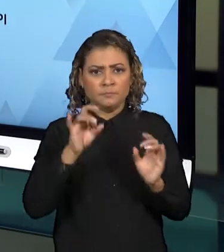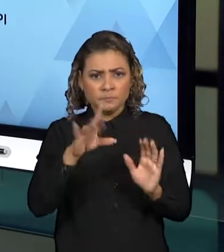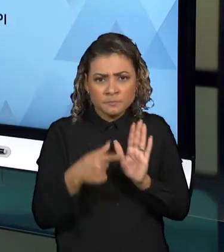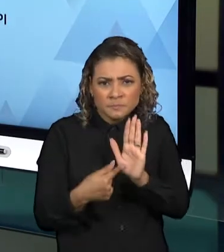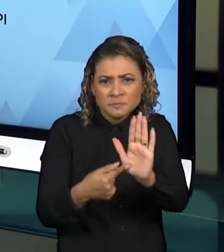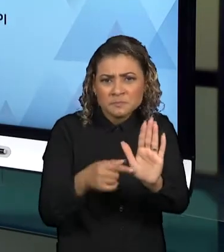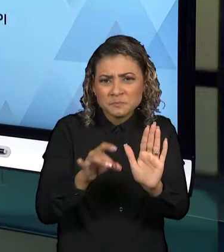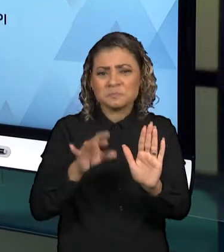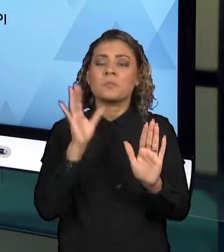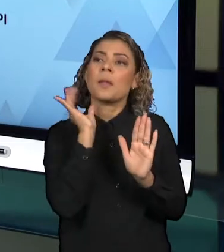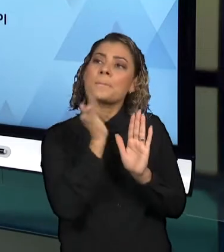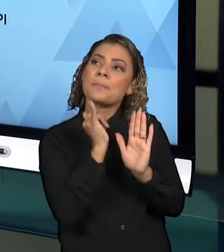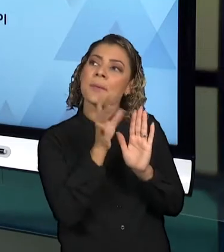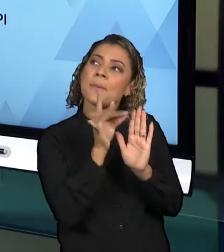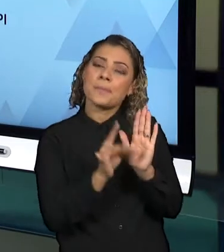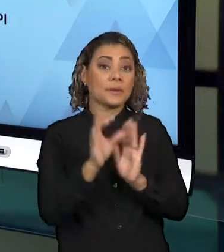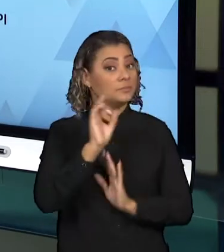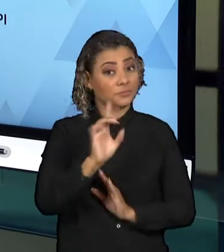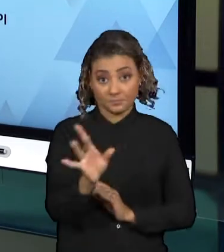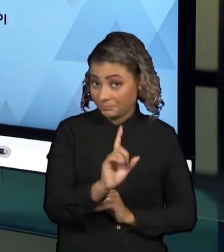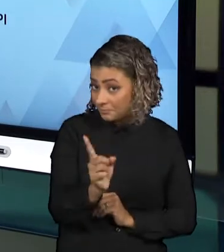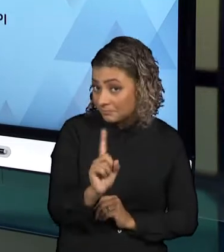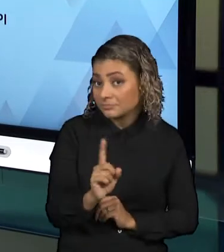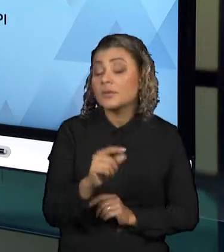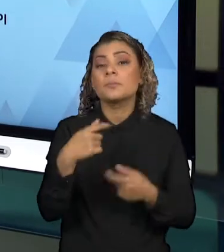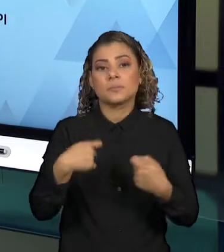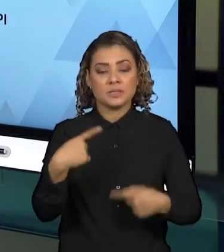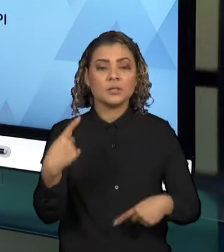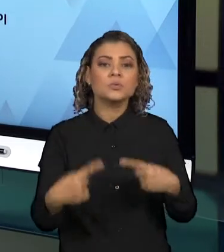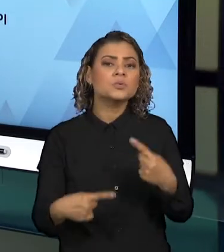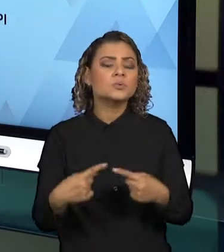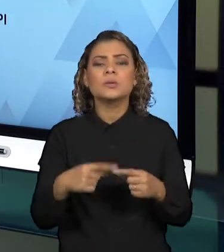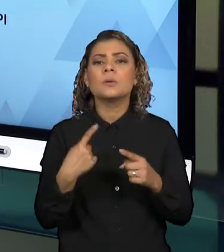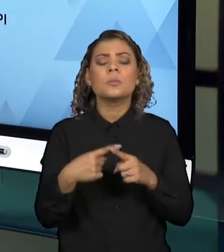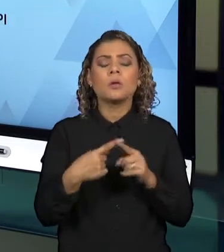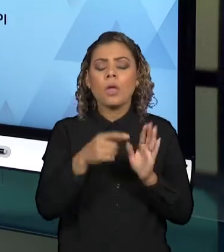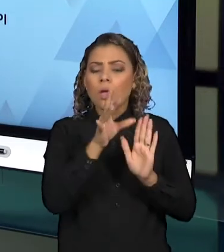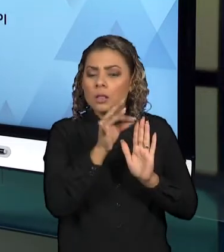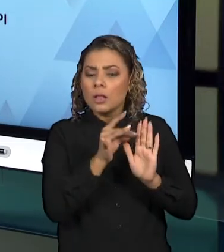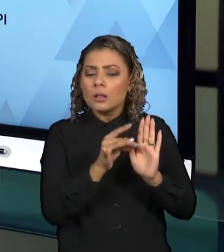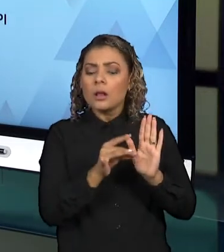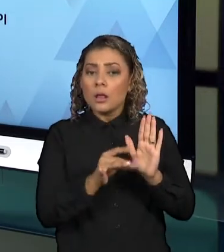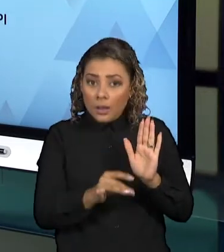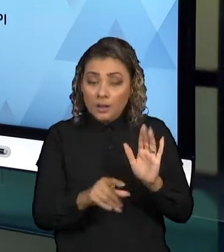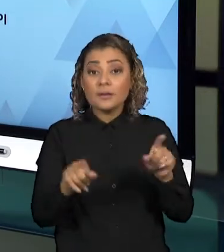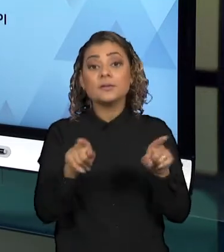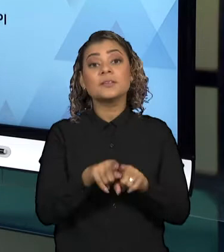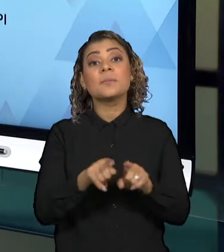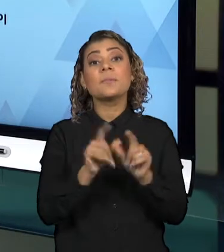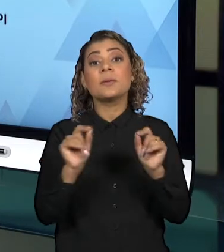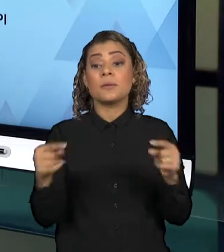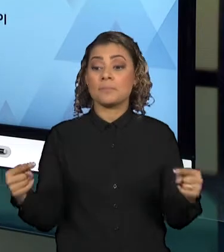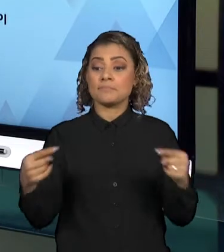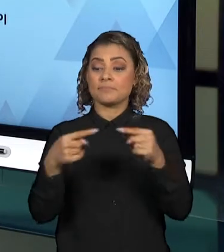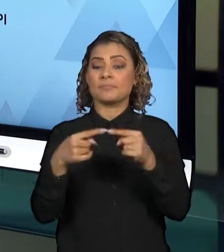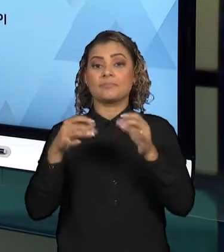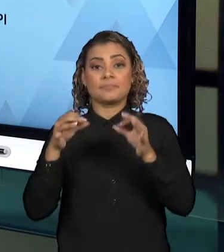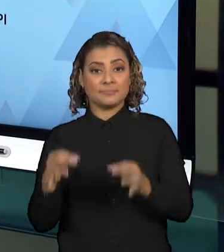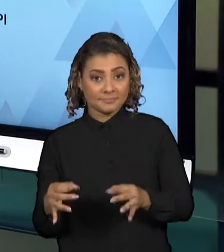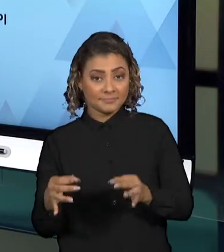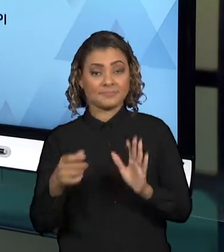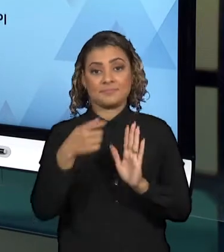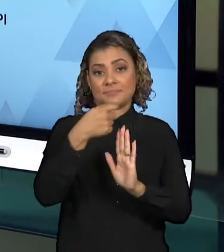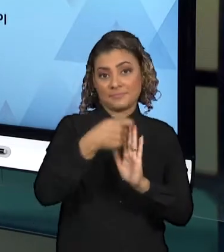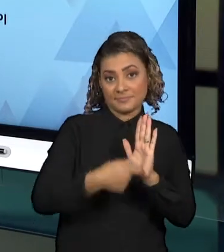somente a descrição, mas trazer uma discussão a respeito dessa descrição e também relacionar essa